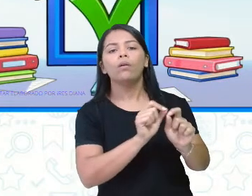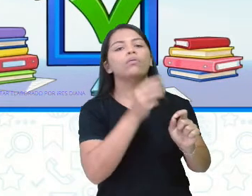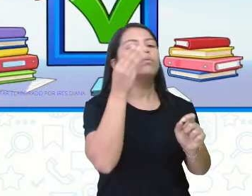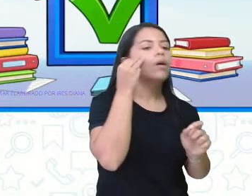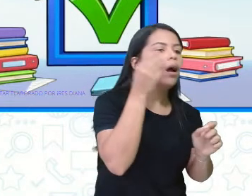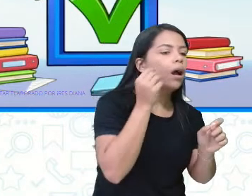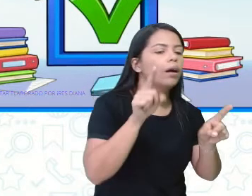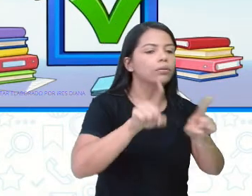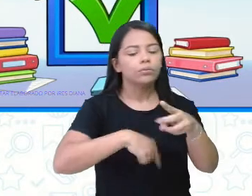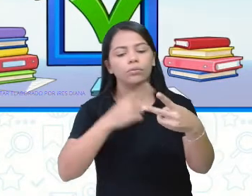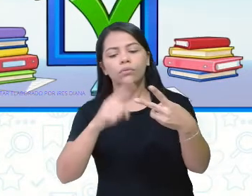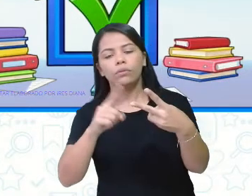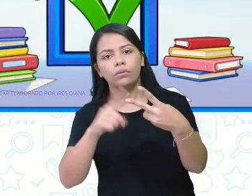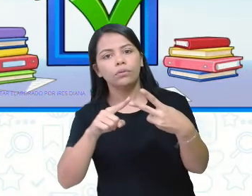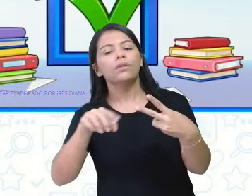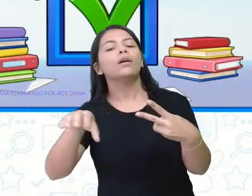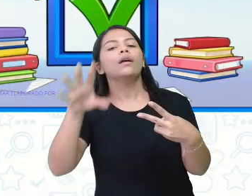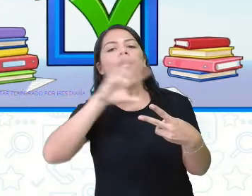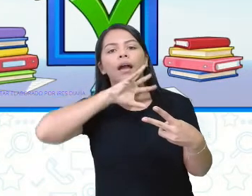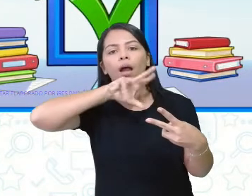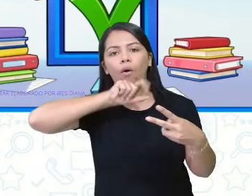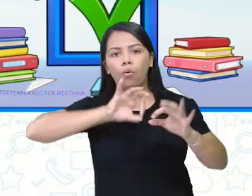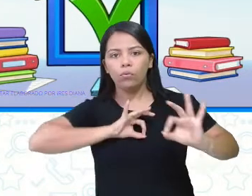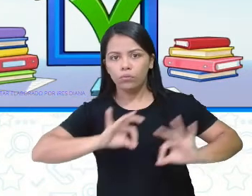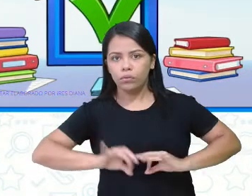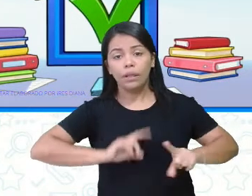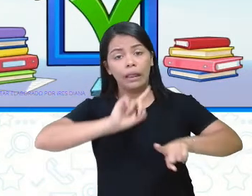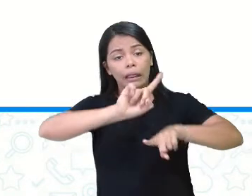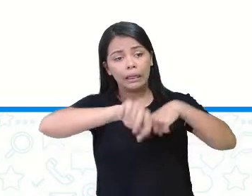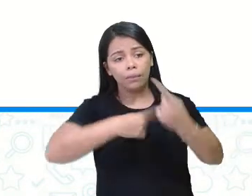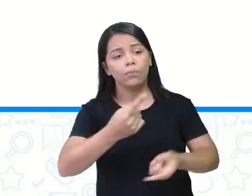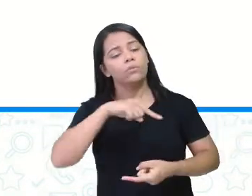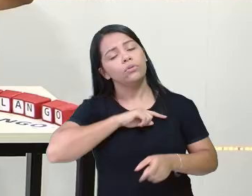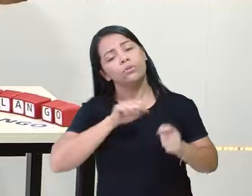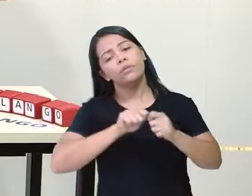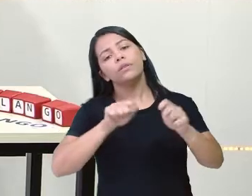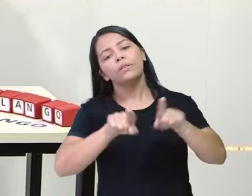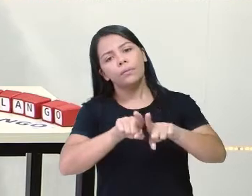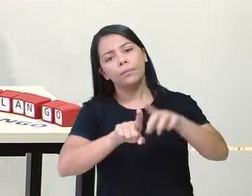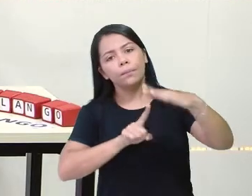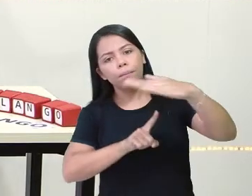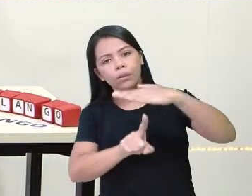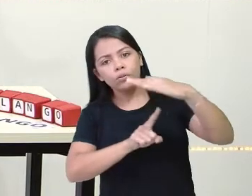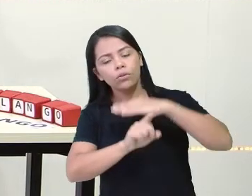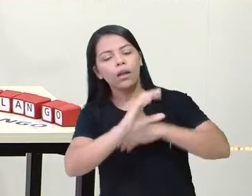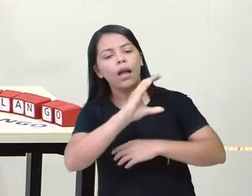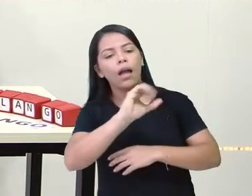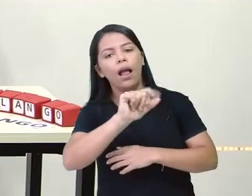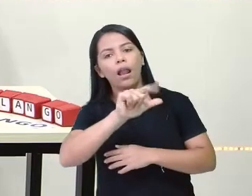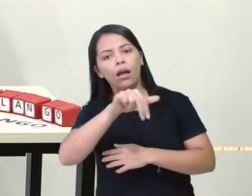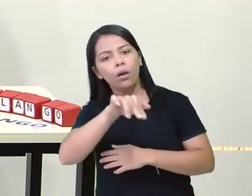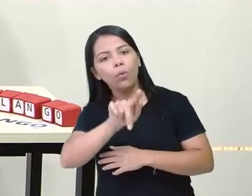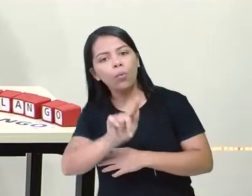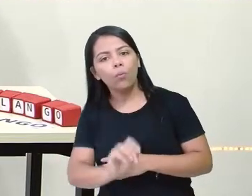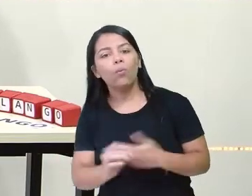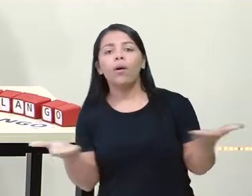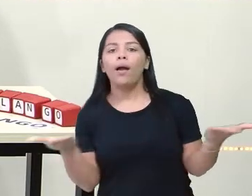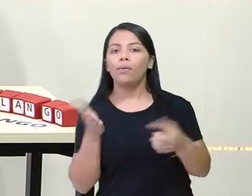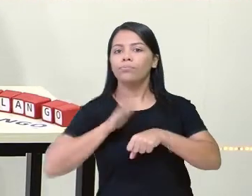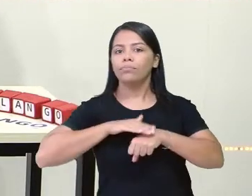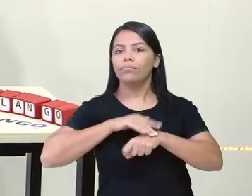E depois a gente escreveu o secundário, que foi o Calango. Não é isso? Agora chegou aquela horazinha. Pare,